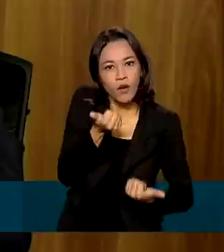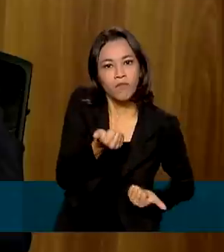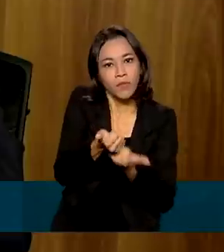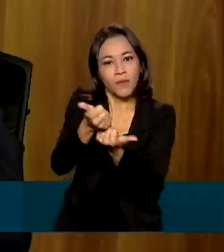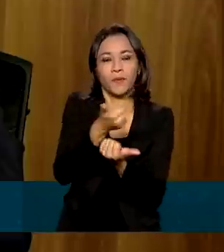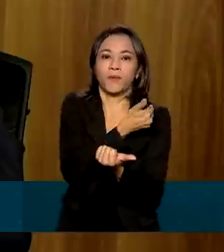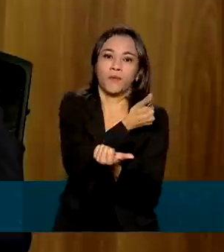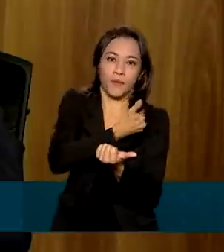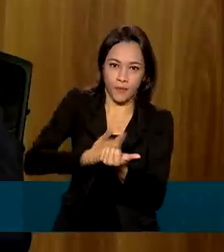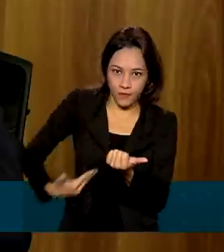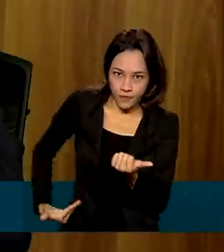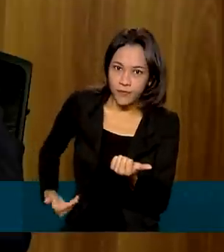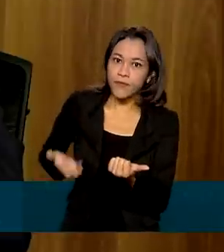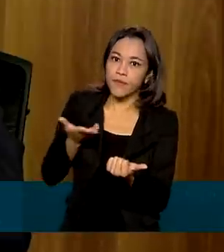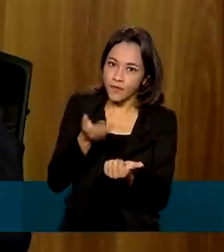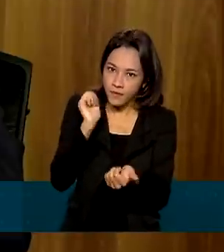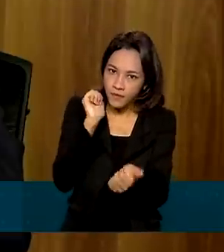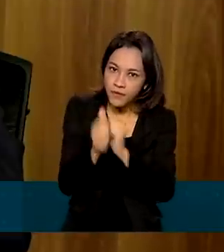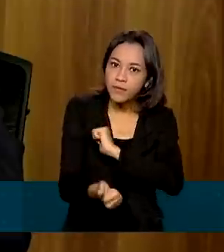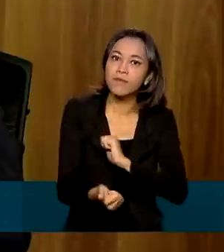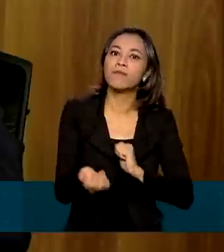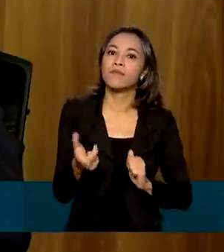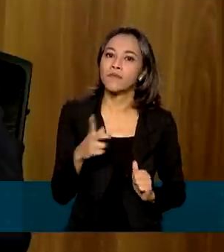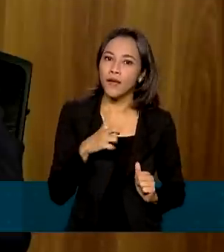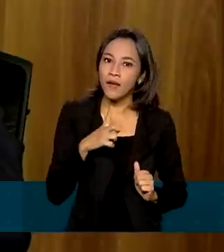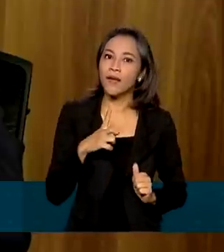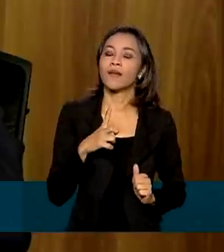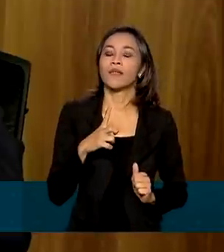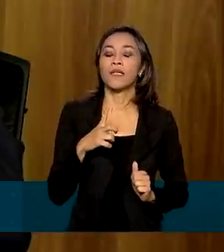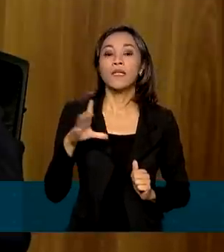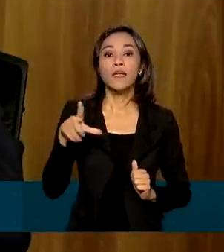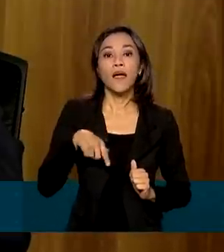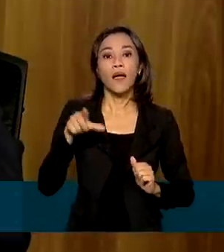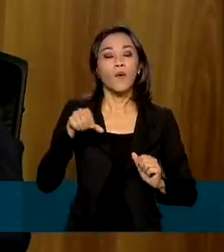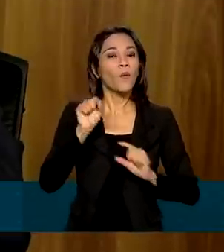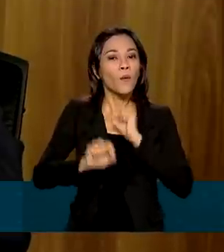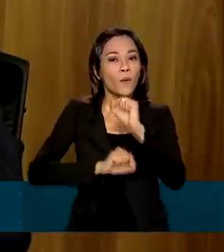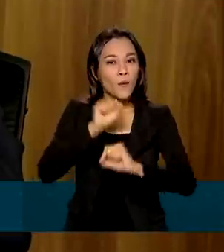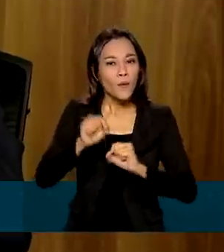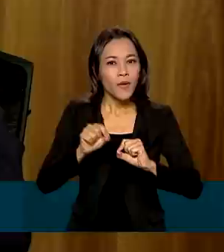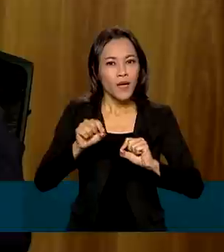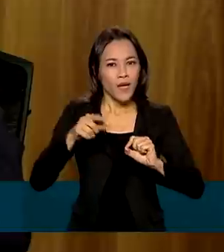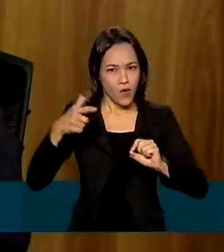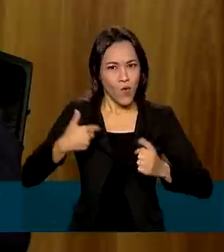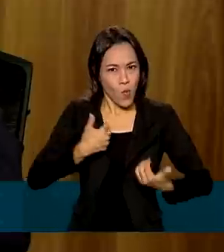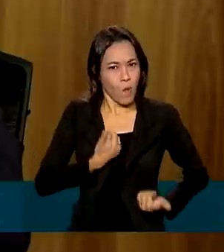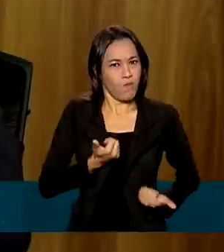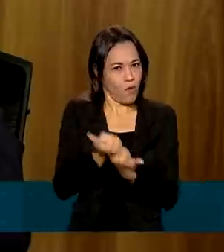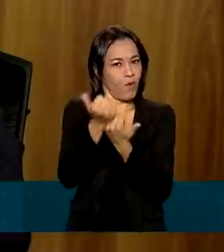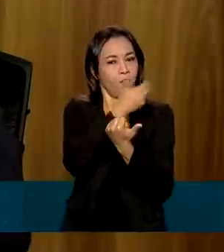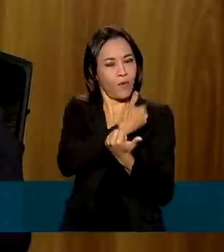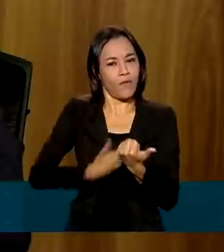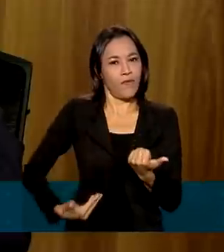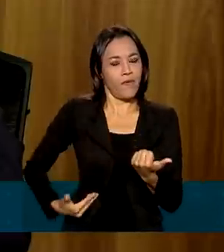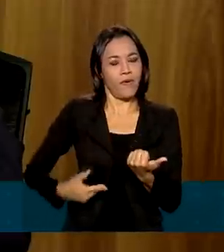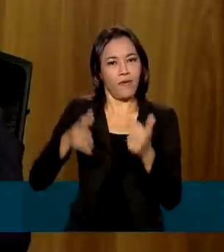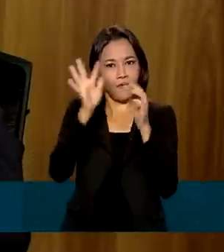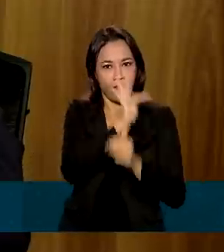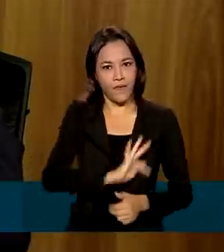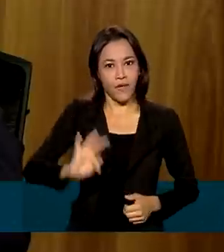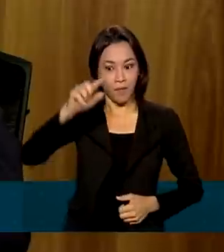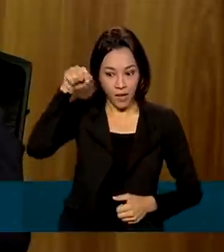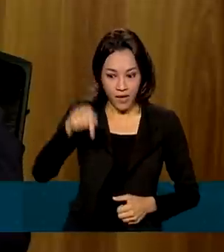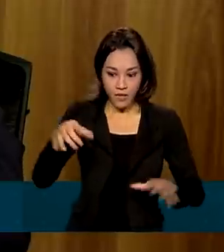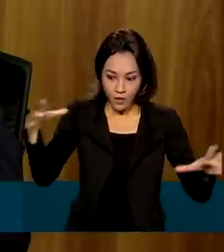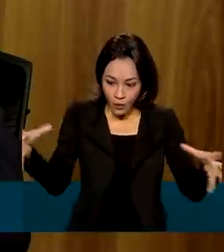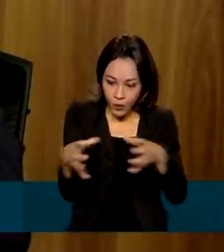Bolsa Atleta e, portanto, fazem parte de um investimento maciço do governo federal. Só para esses